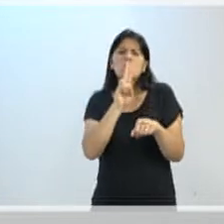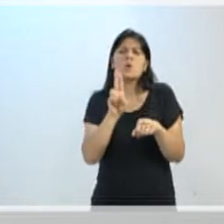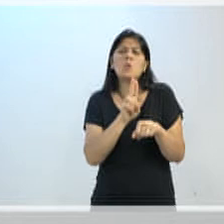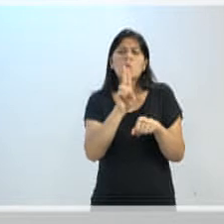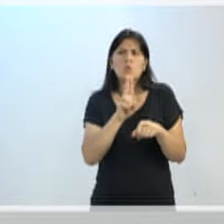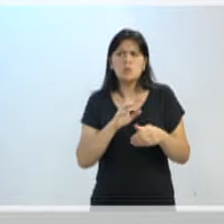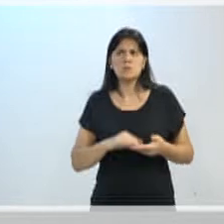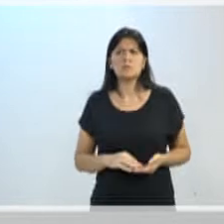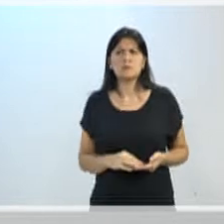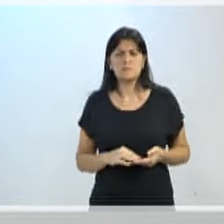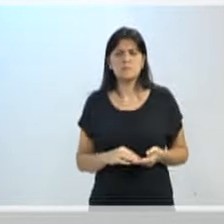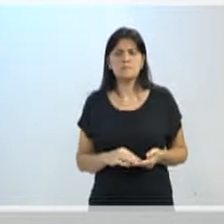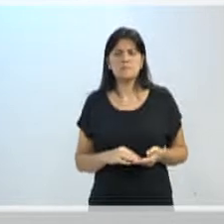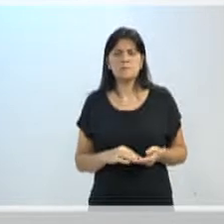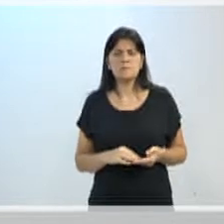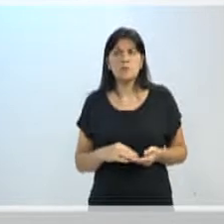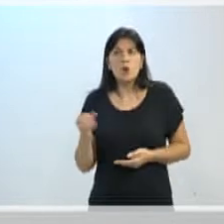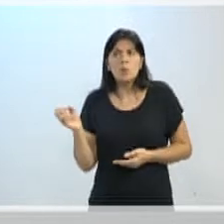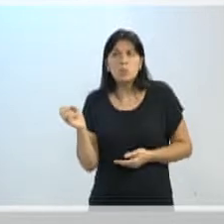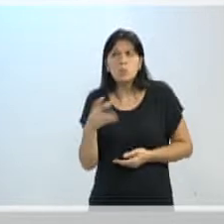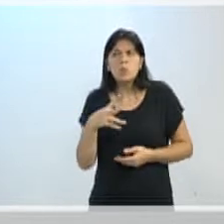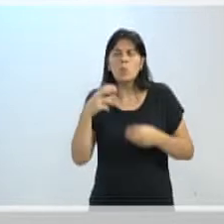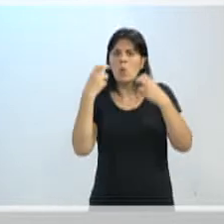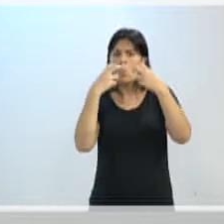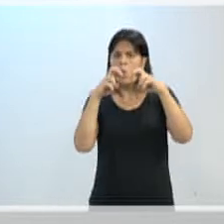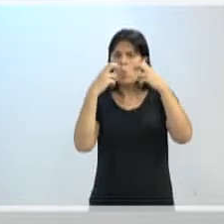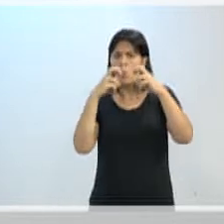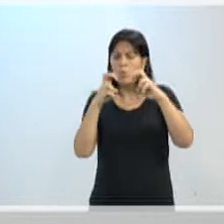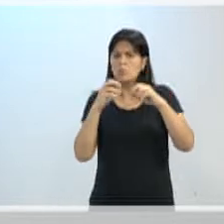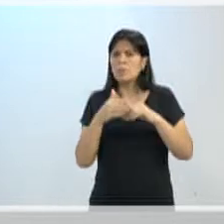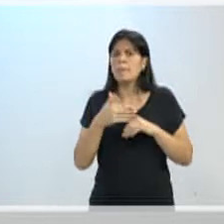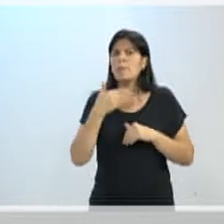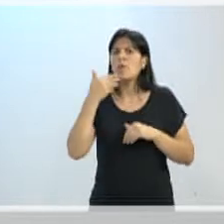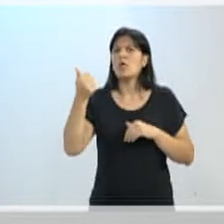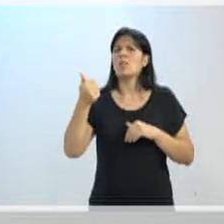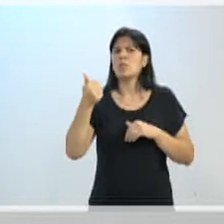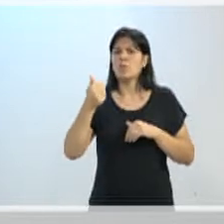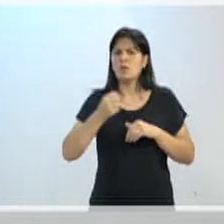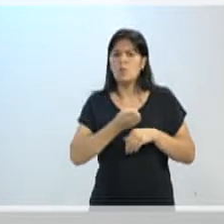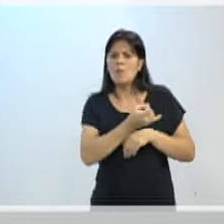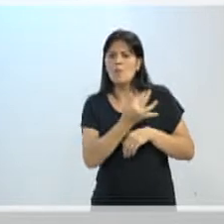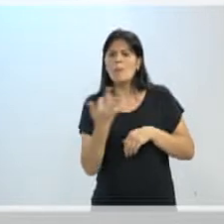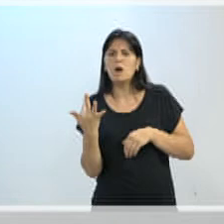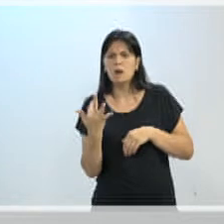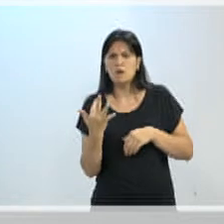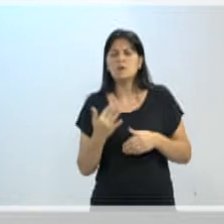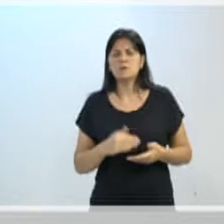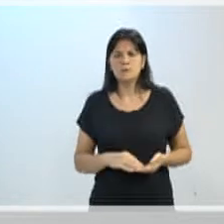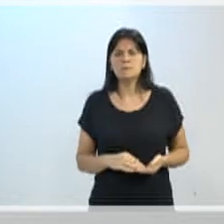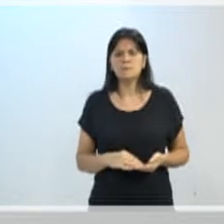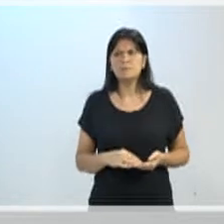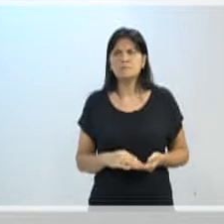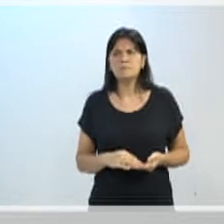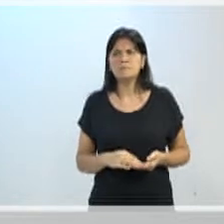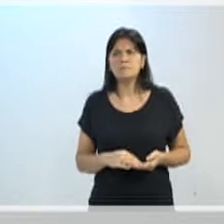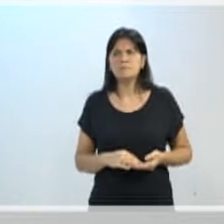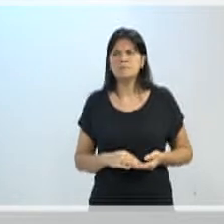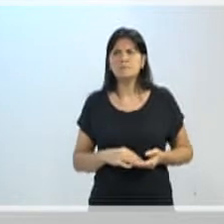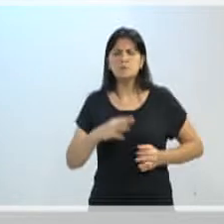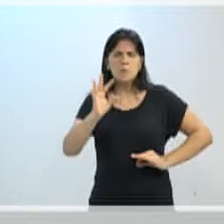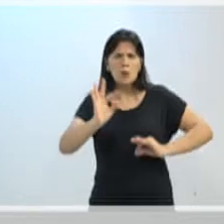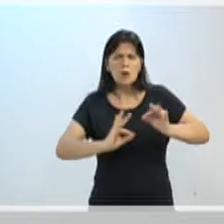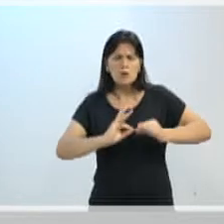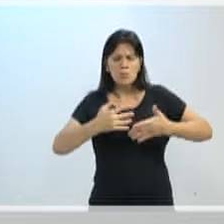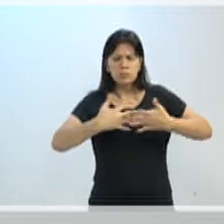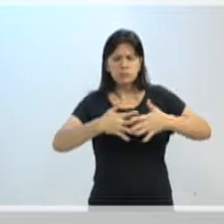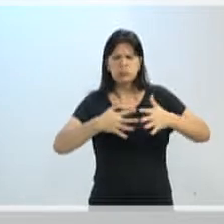exclusivas. Isso aí já está comprovado que acelera a velocidade dos ônibus. A melhor organização dos terminais para